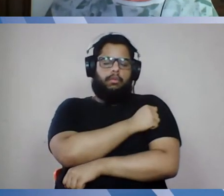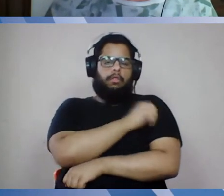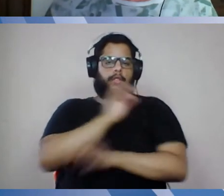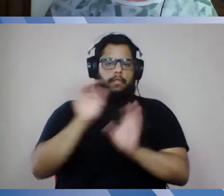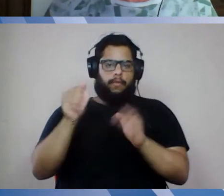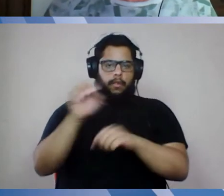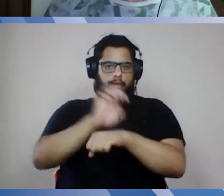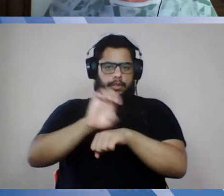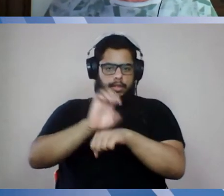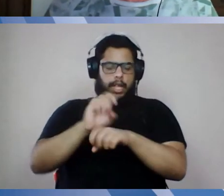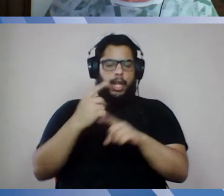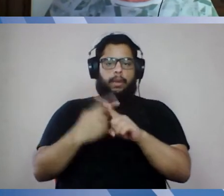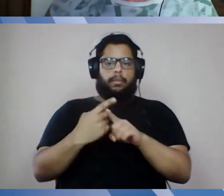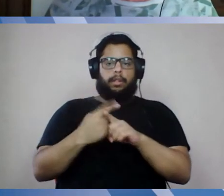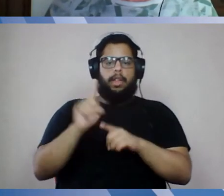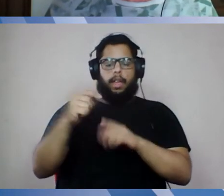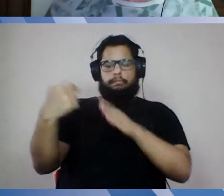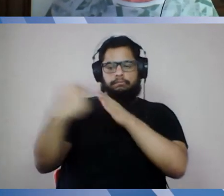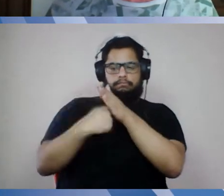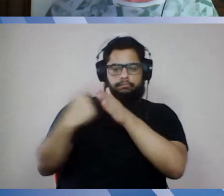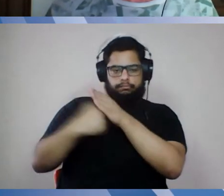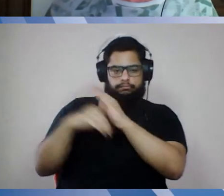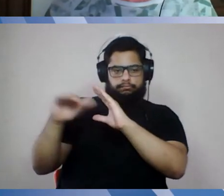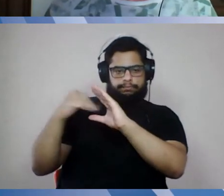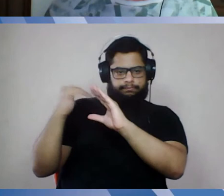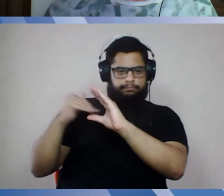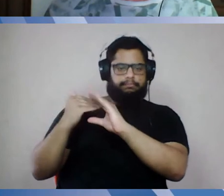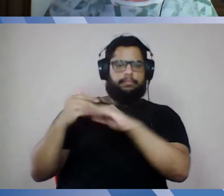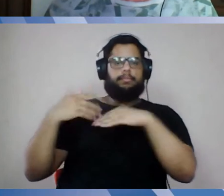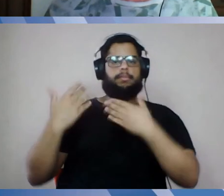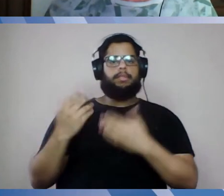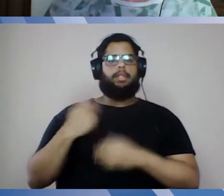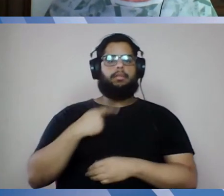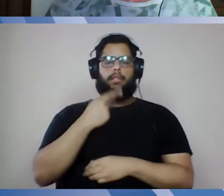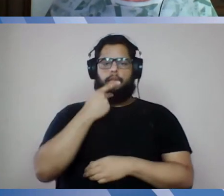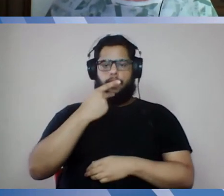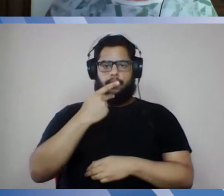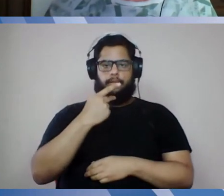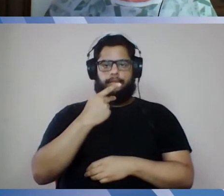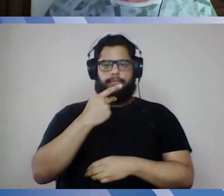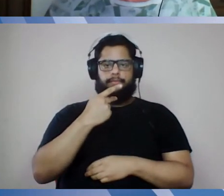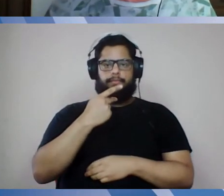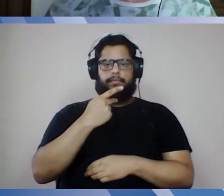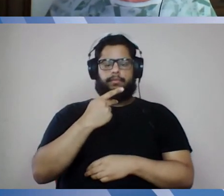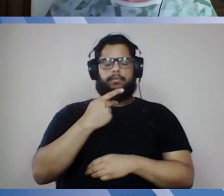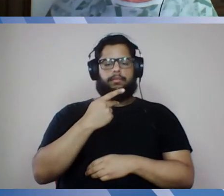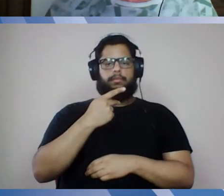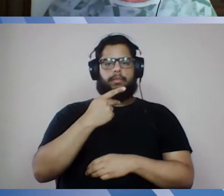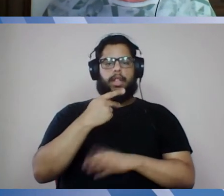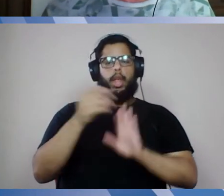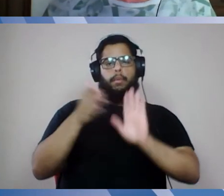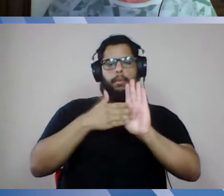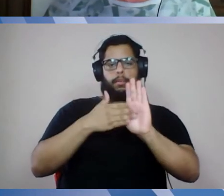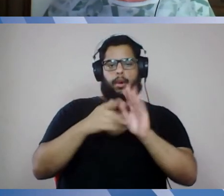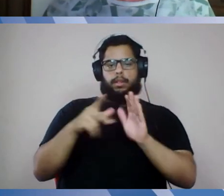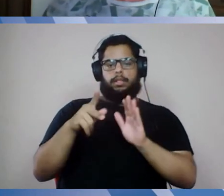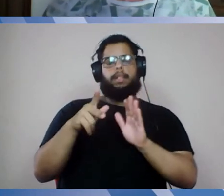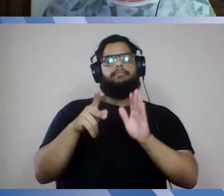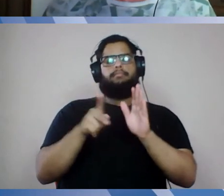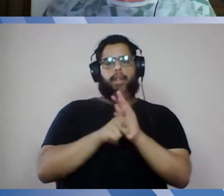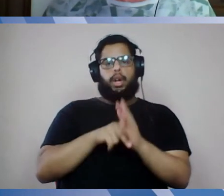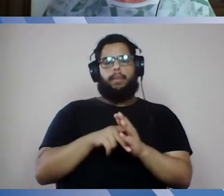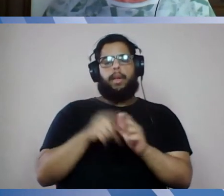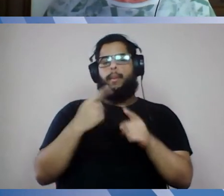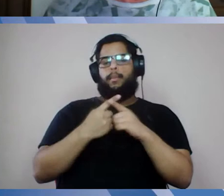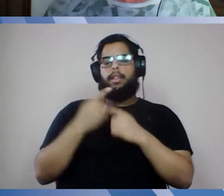reproduzindo a questão que veio, que foi dessas categorias. Quando eu coloco a questão de planos próprios, eu digo isso porque apareceu algo ali